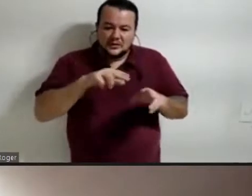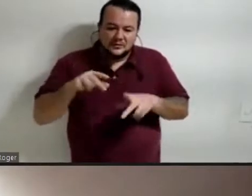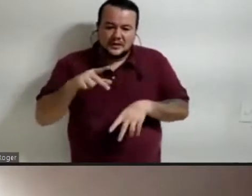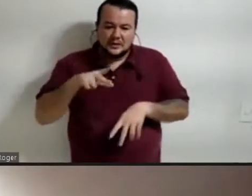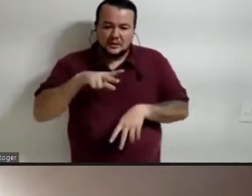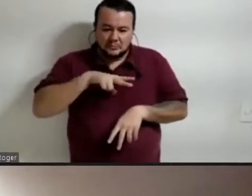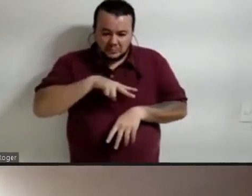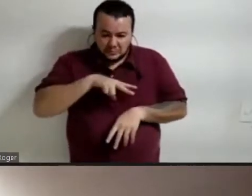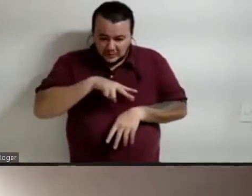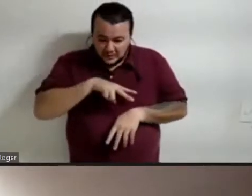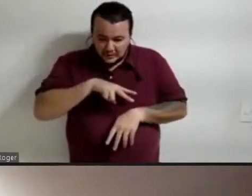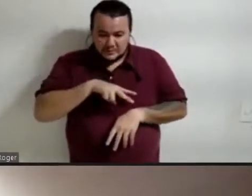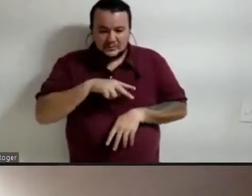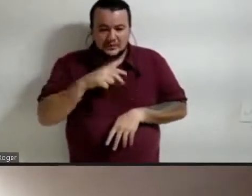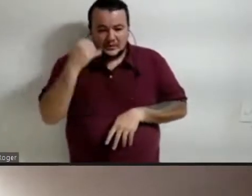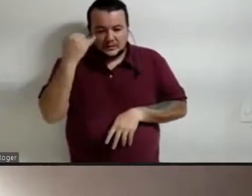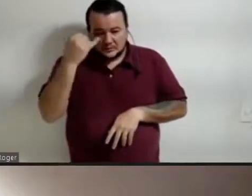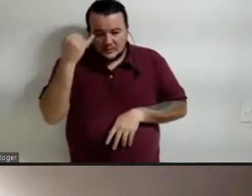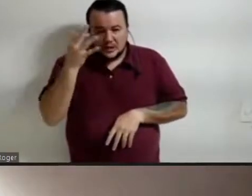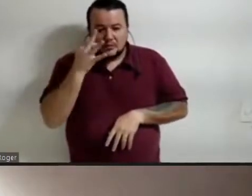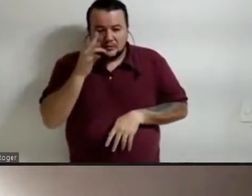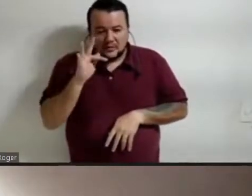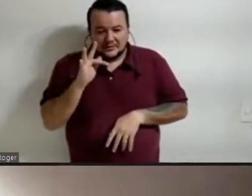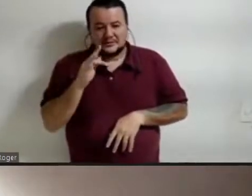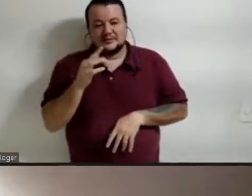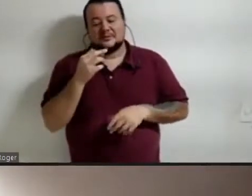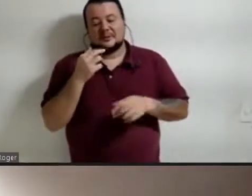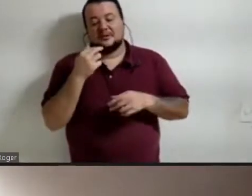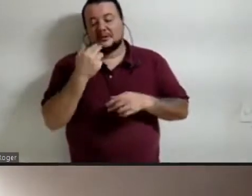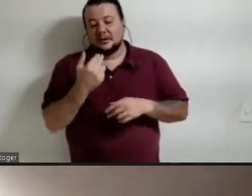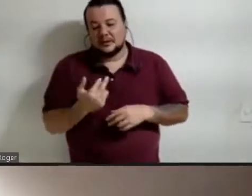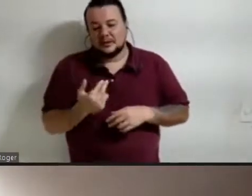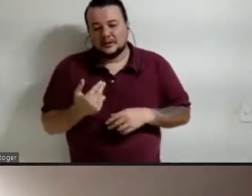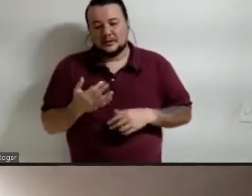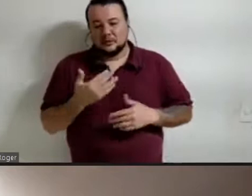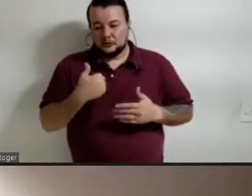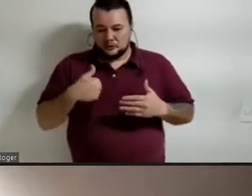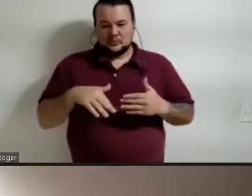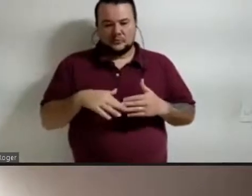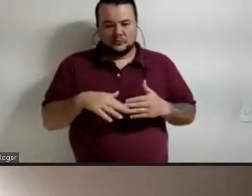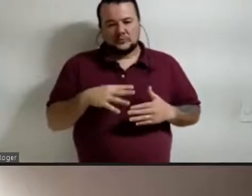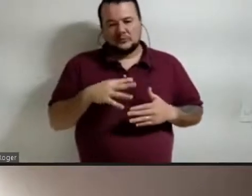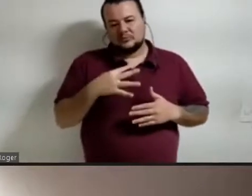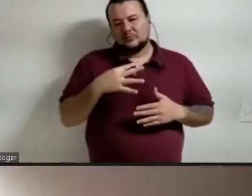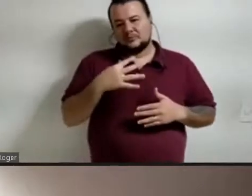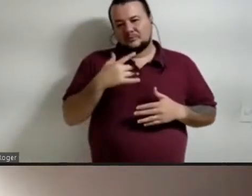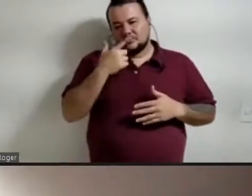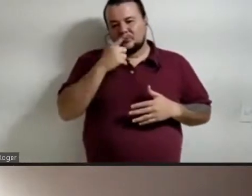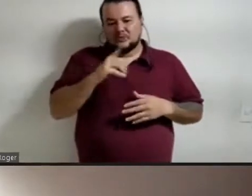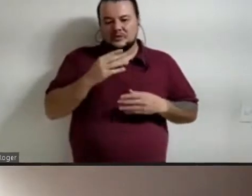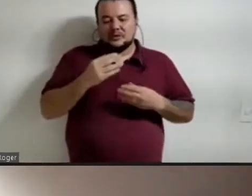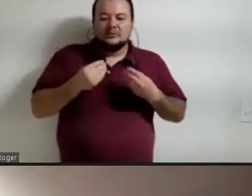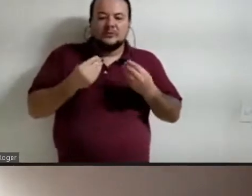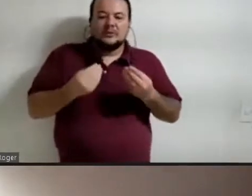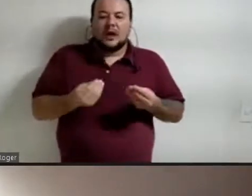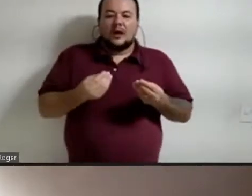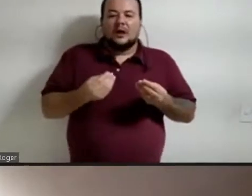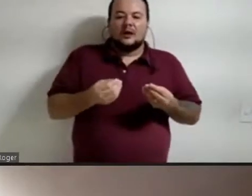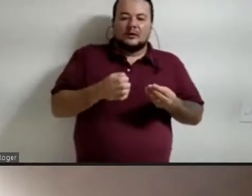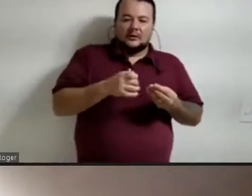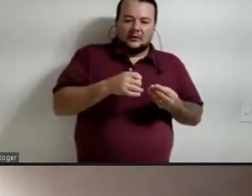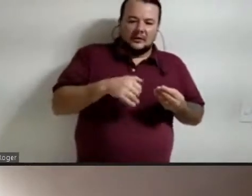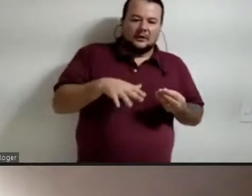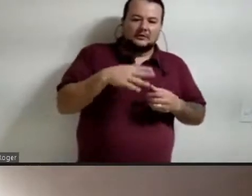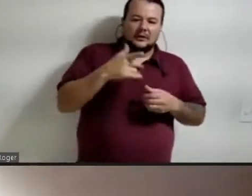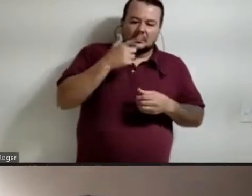francês e inglês. Então, o que nós conseguimos oferecer é exatamente esse espaço onde a gente divulgue ou